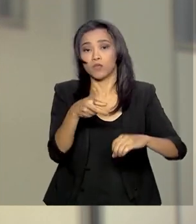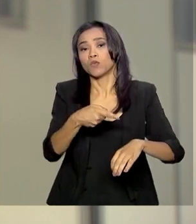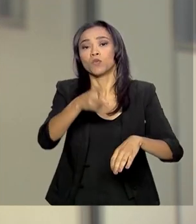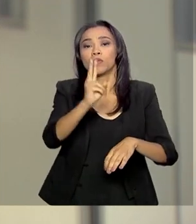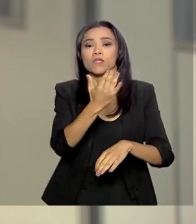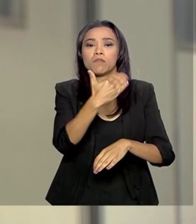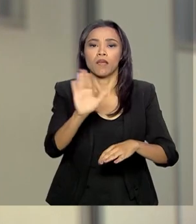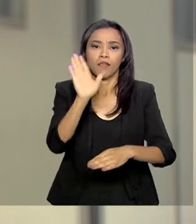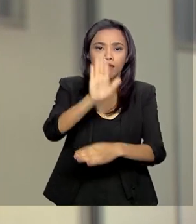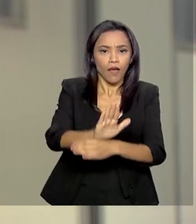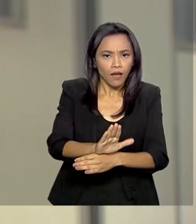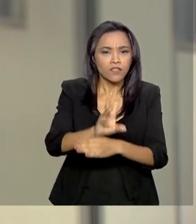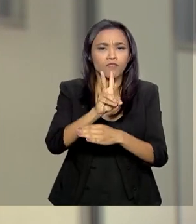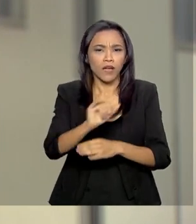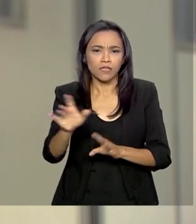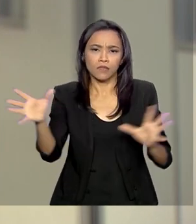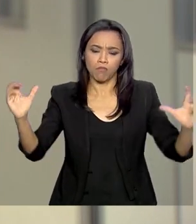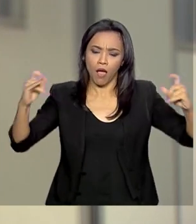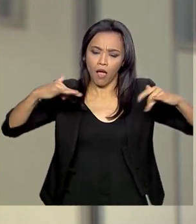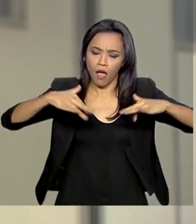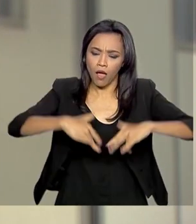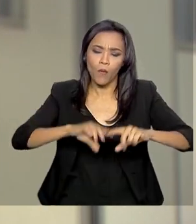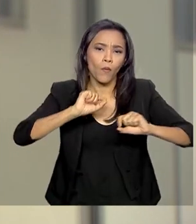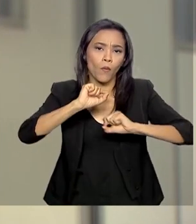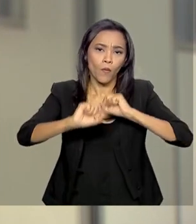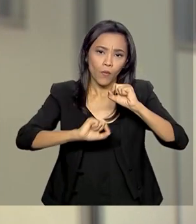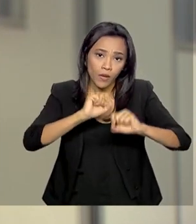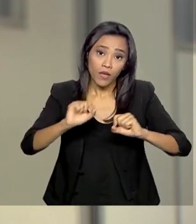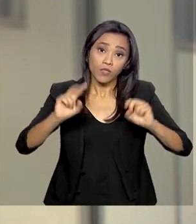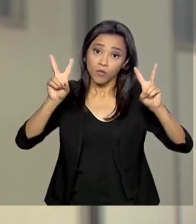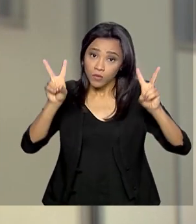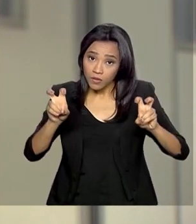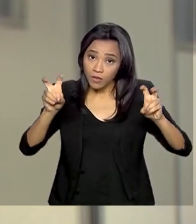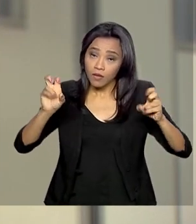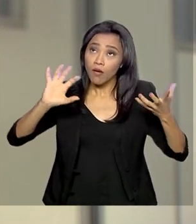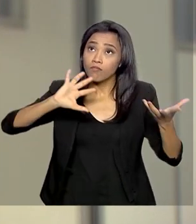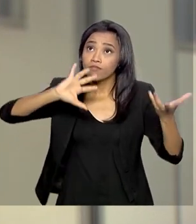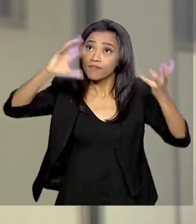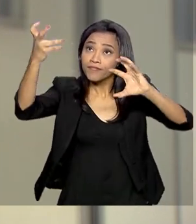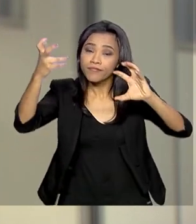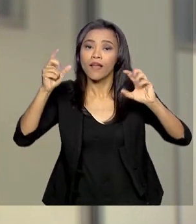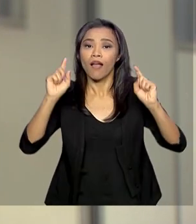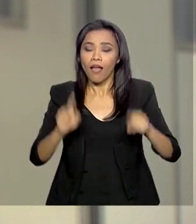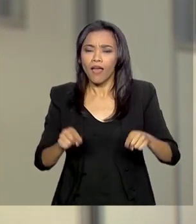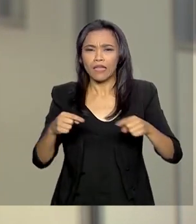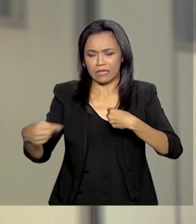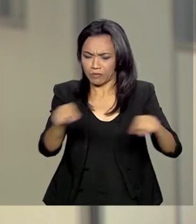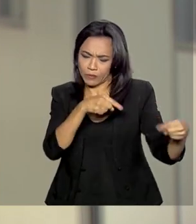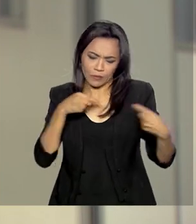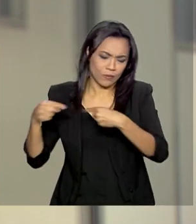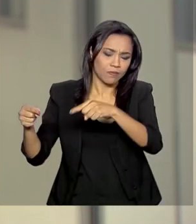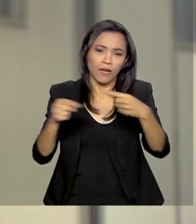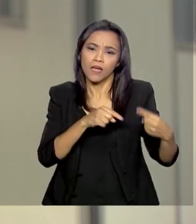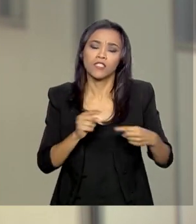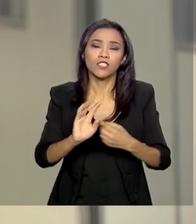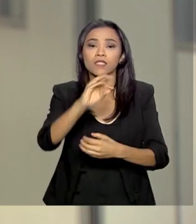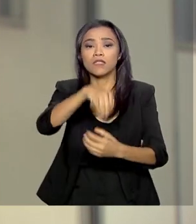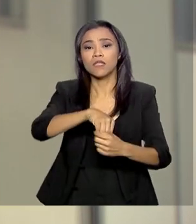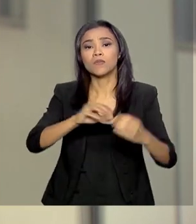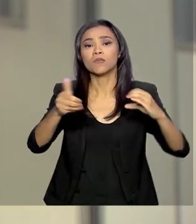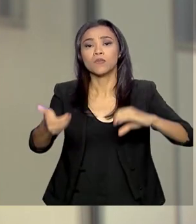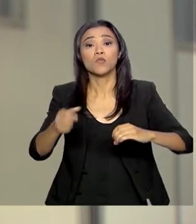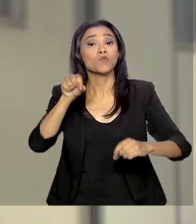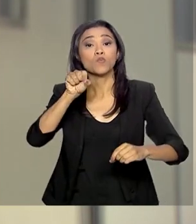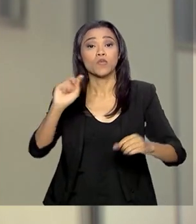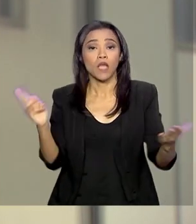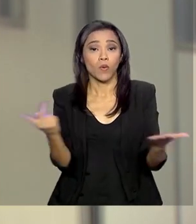para instalar a Comissão Mista Permanente de Mudanças Climáticas. O objetivo é centralizar o debate no Legislativo sobre os